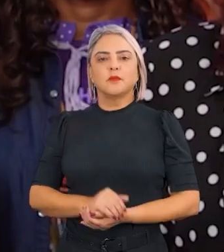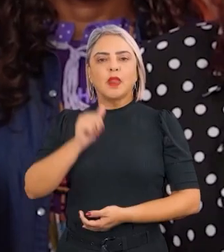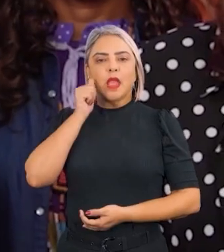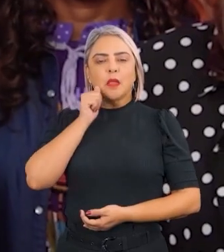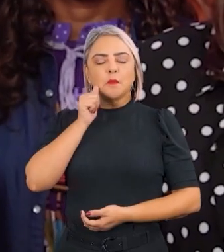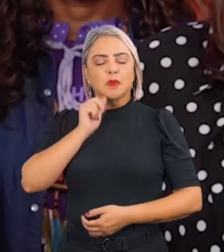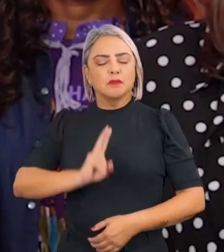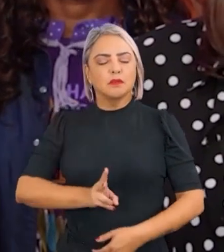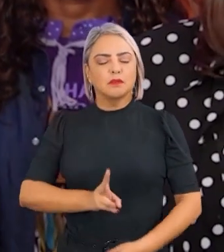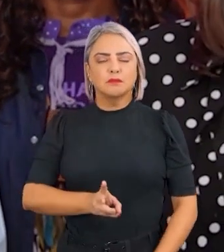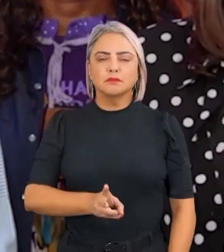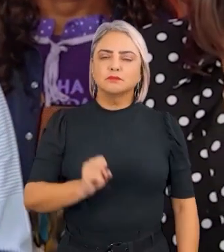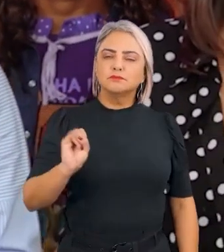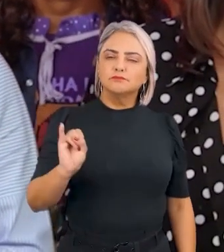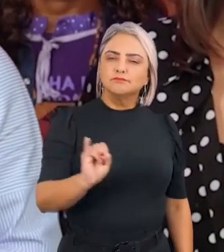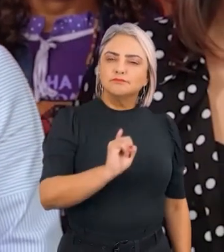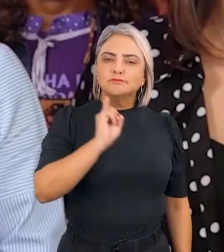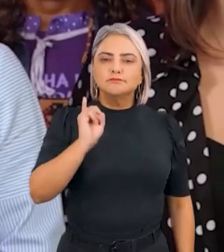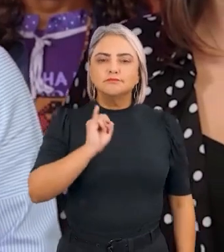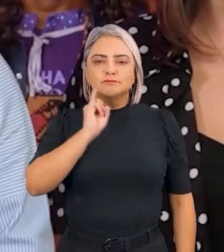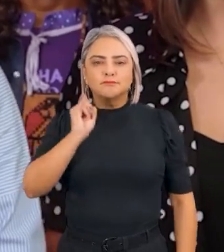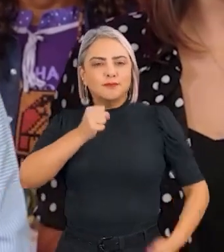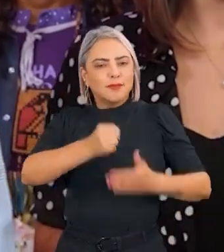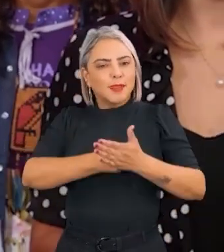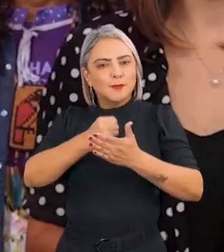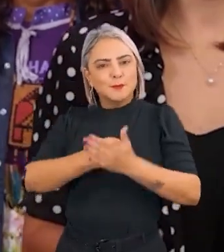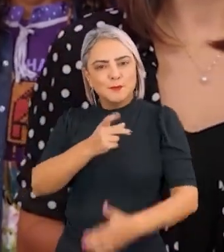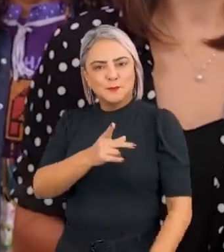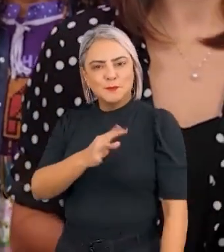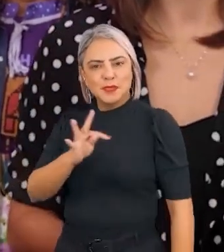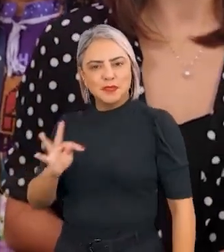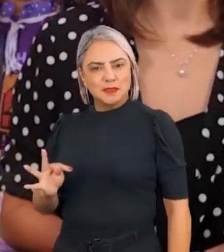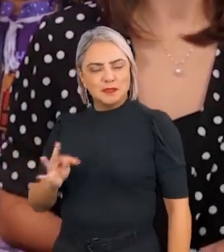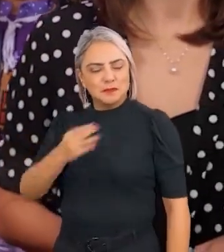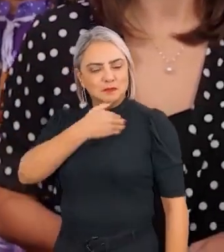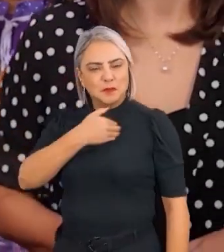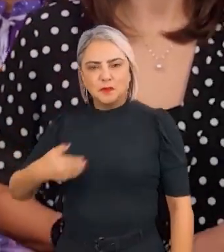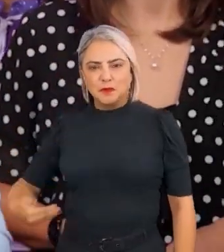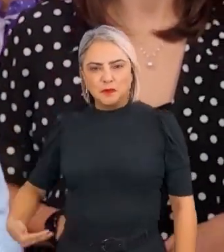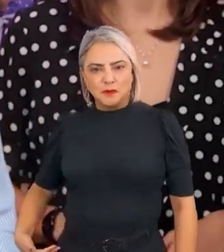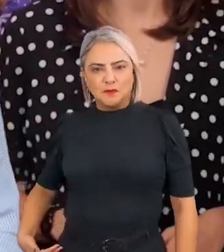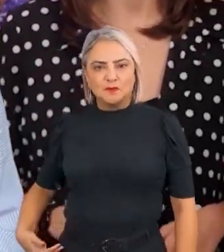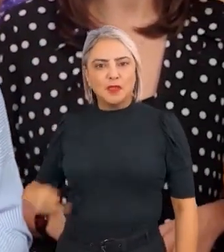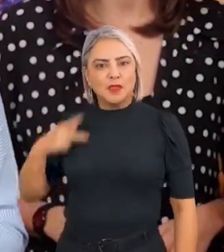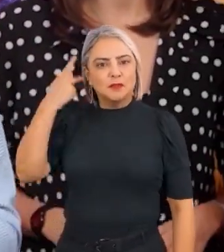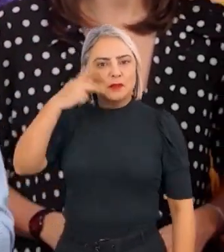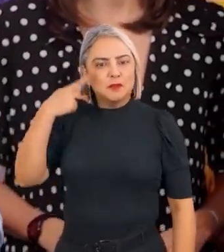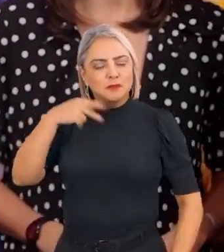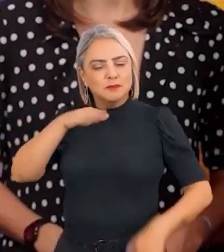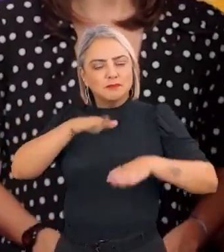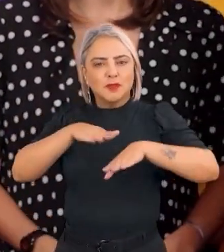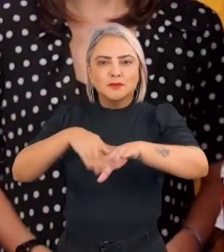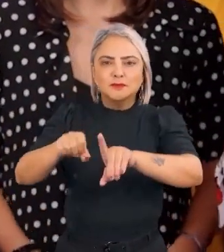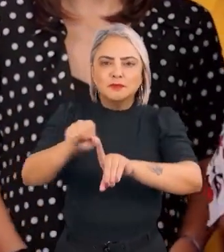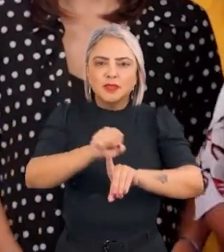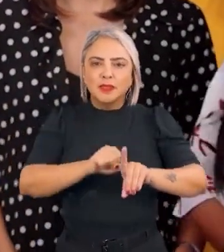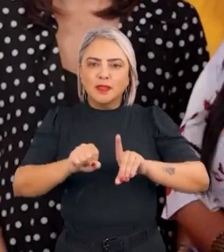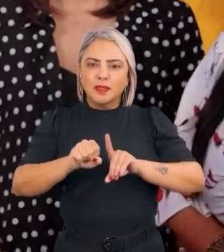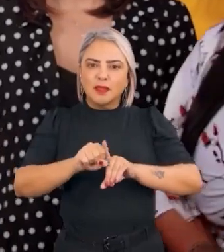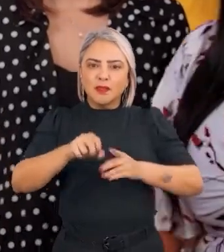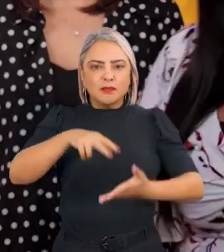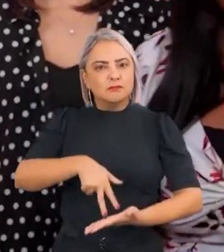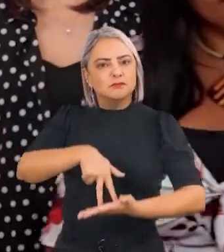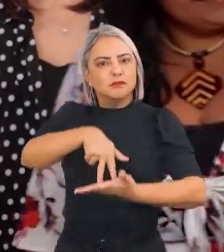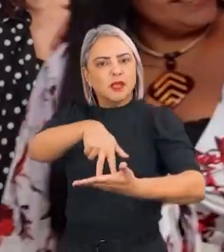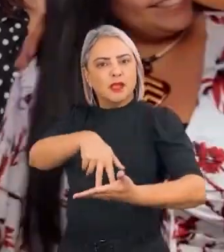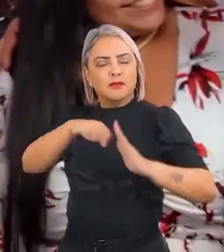A mulher é sempre uma força muito importante nas lutas do PT, seja em governos, no parlamento, nos movimentos sociais ou